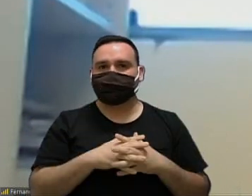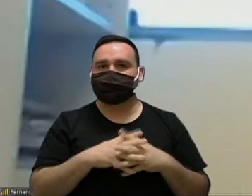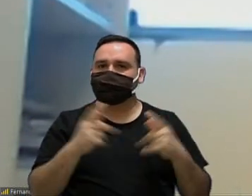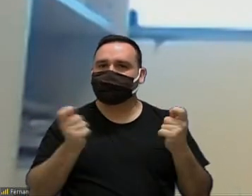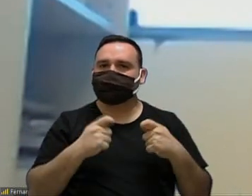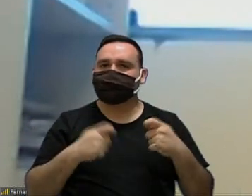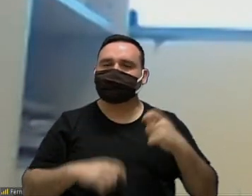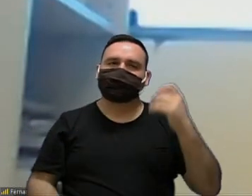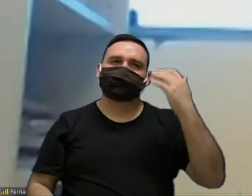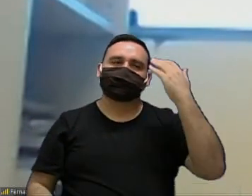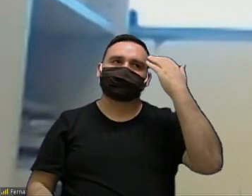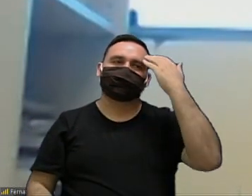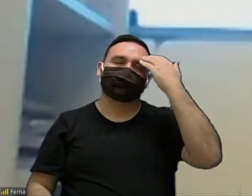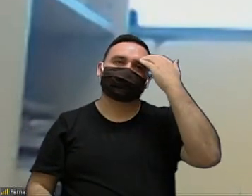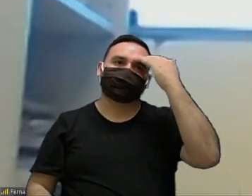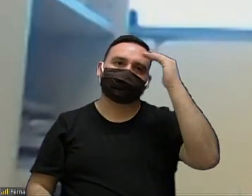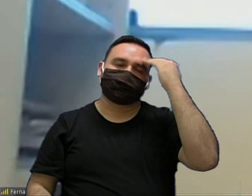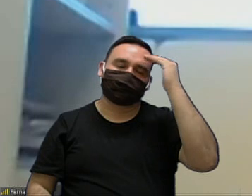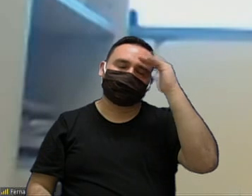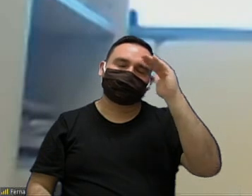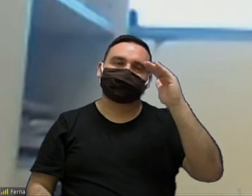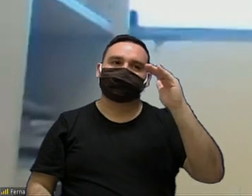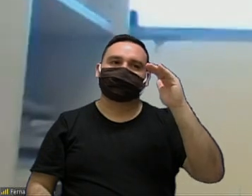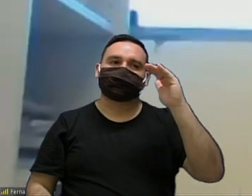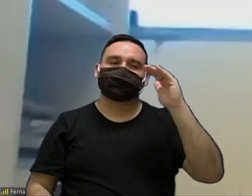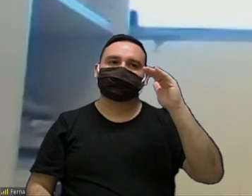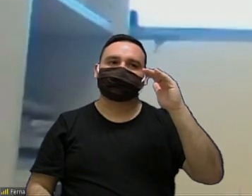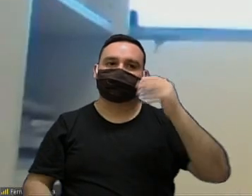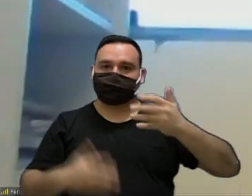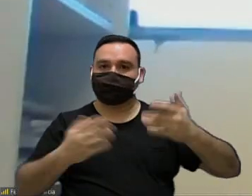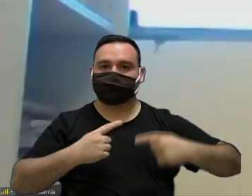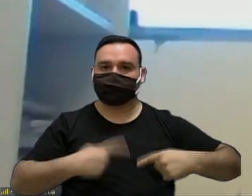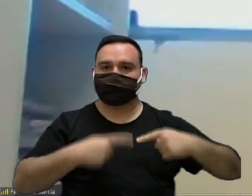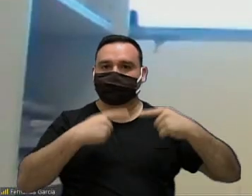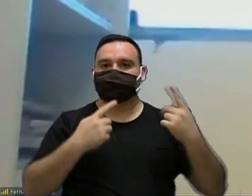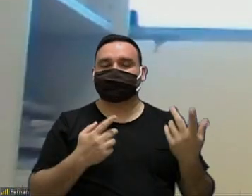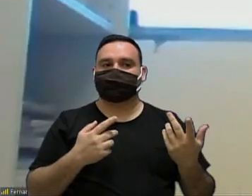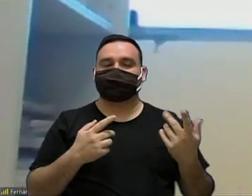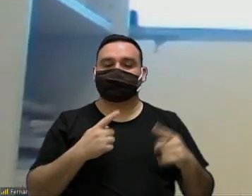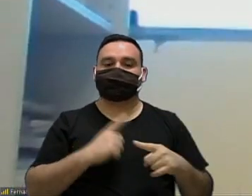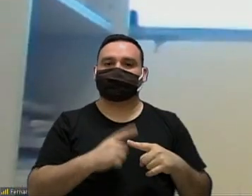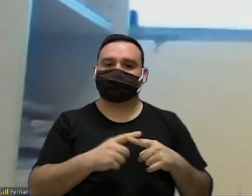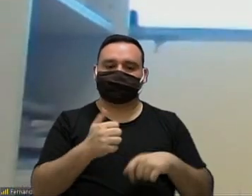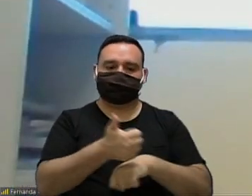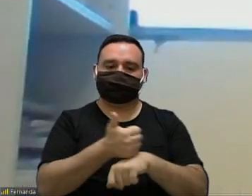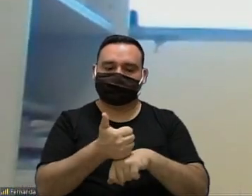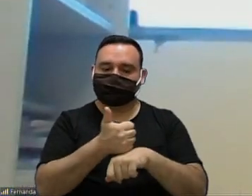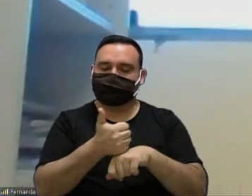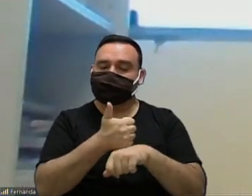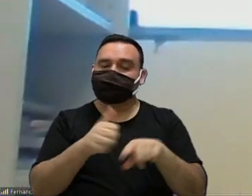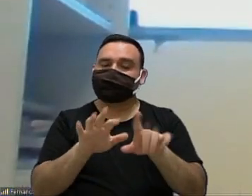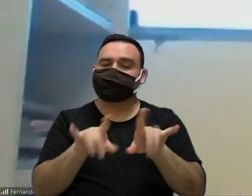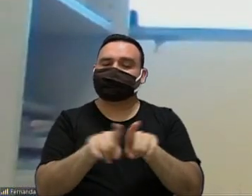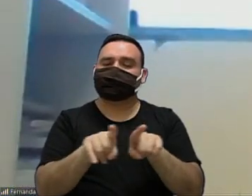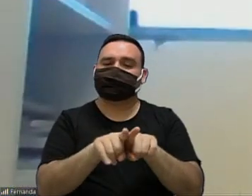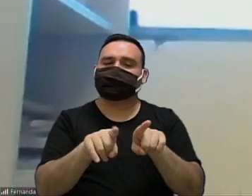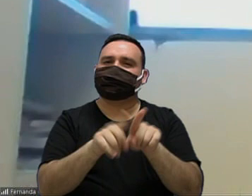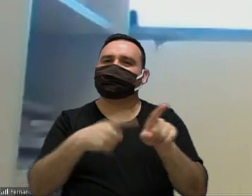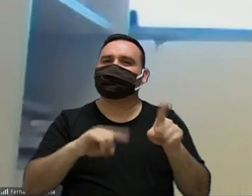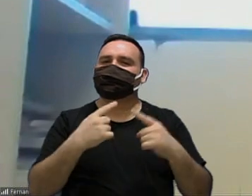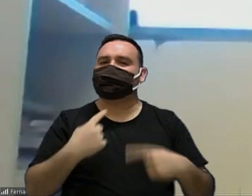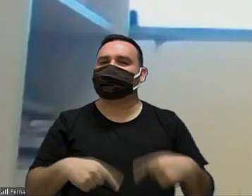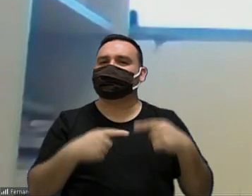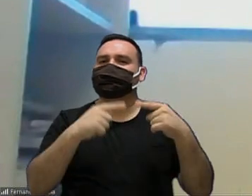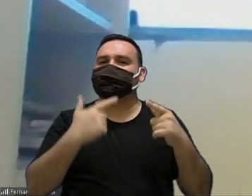entender um pouco esse debate da profissionalização mas também a gente trazer um